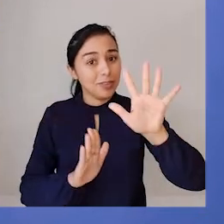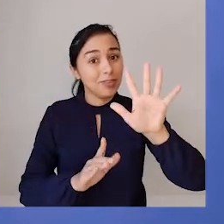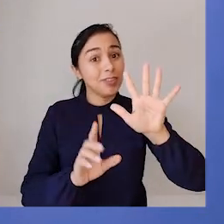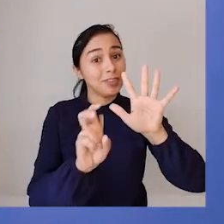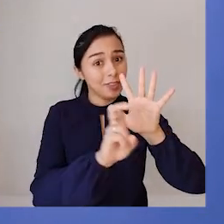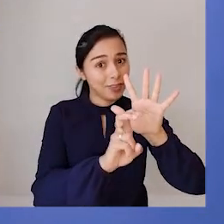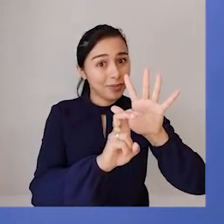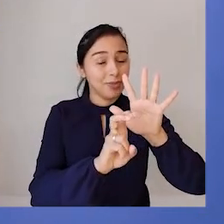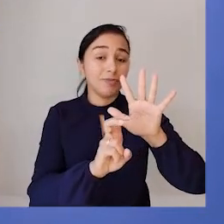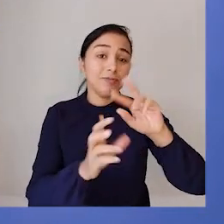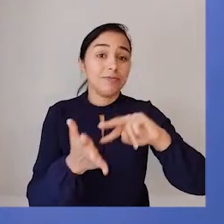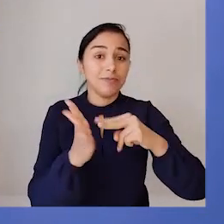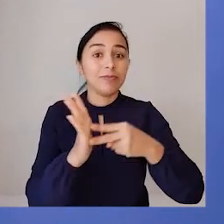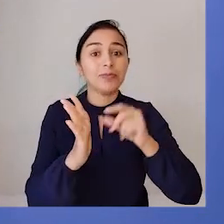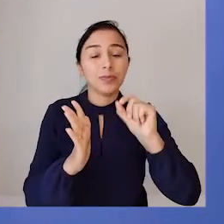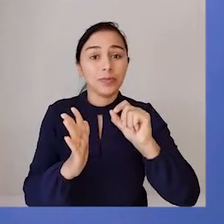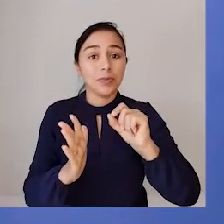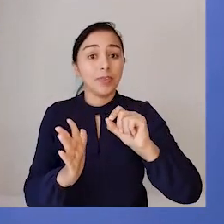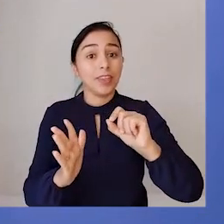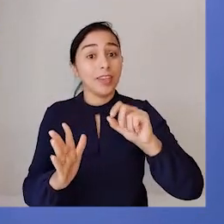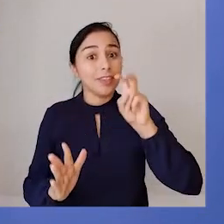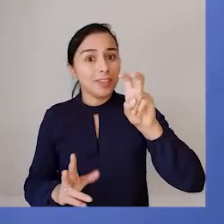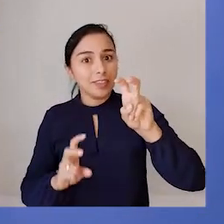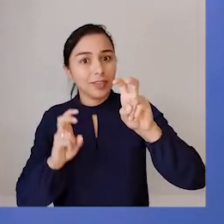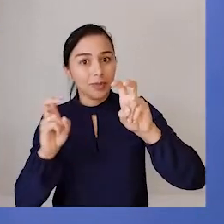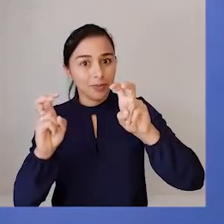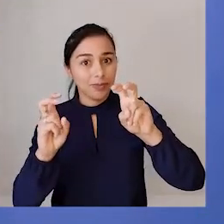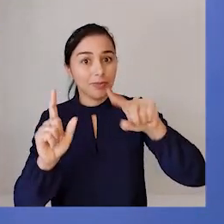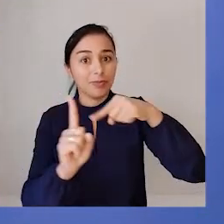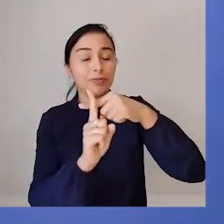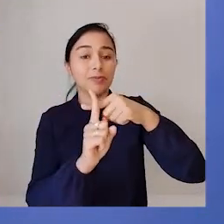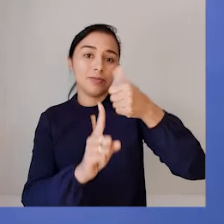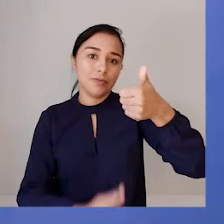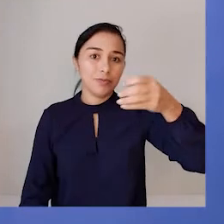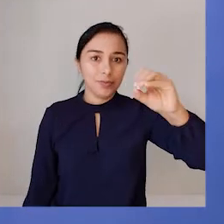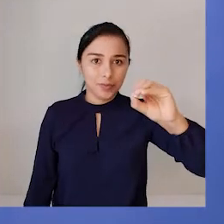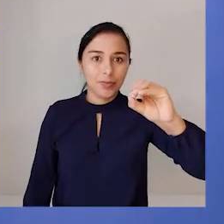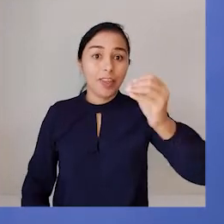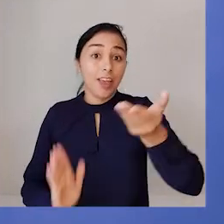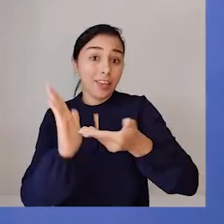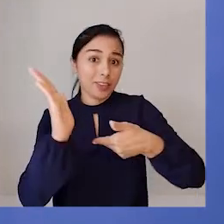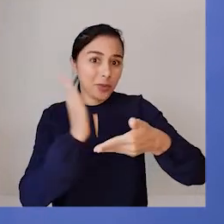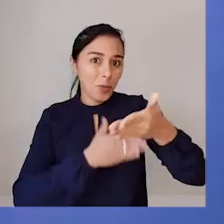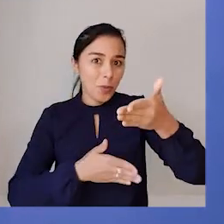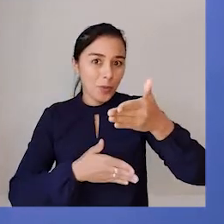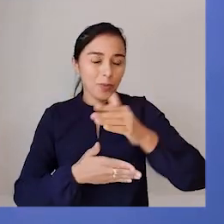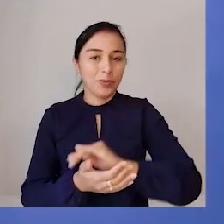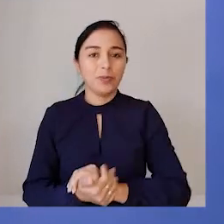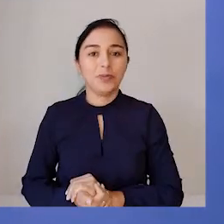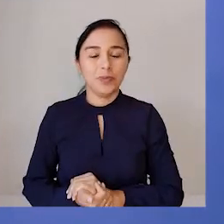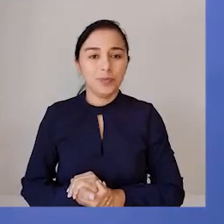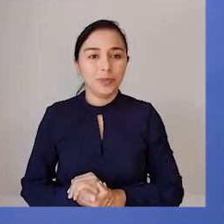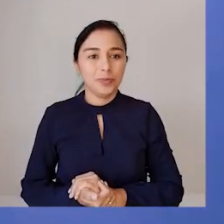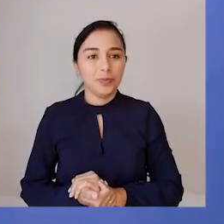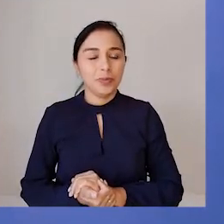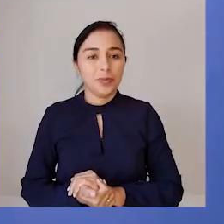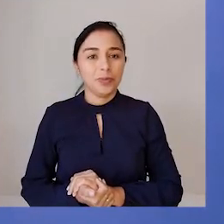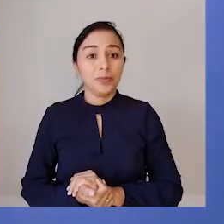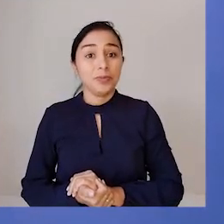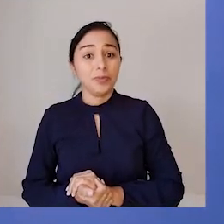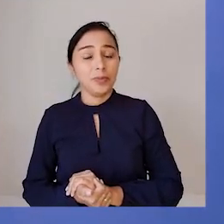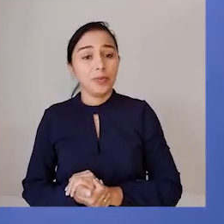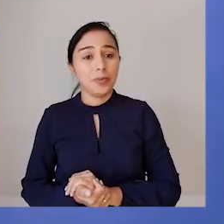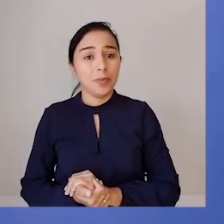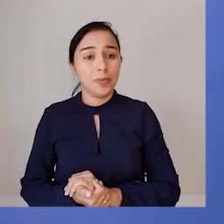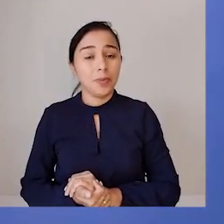danado, na verdade, ele tem dez cortes. Então, aqui, cinco cortes em cada mão. E aí, a